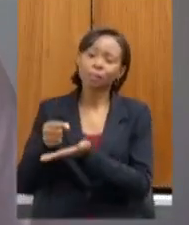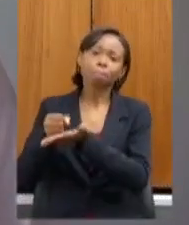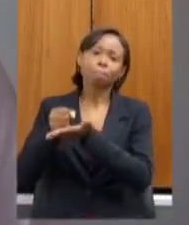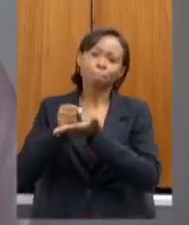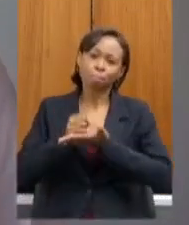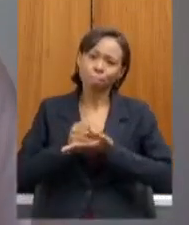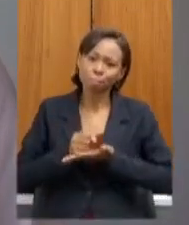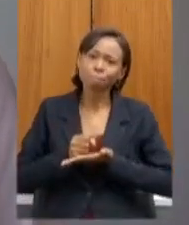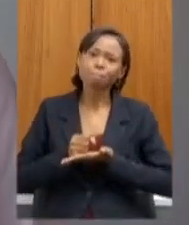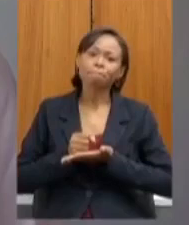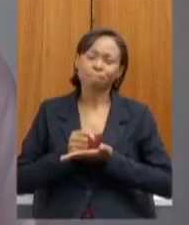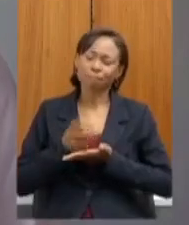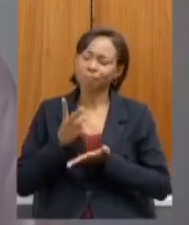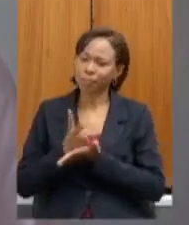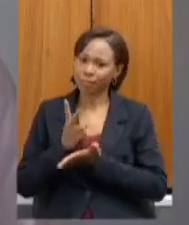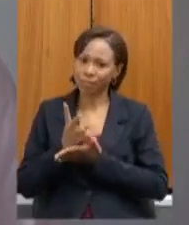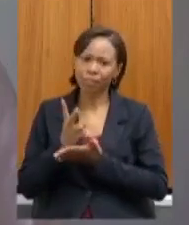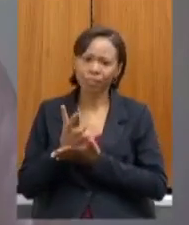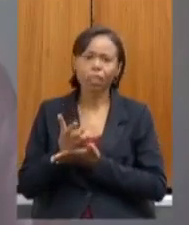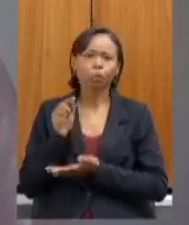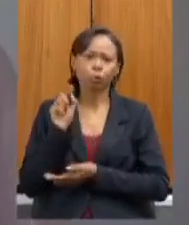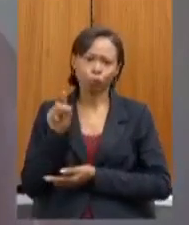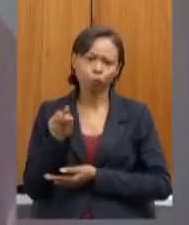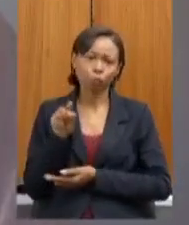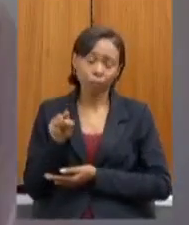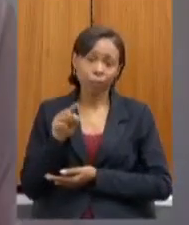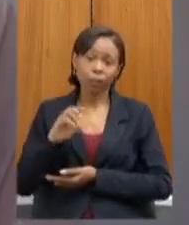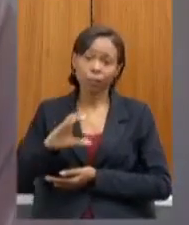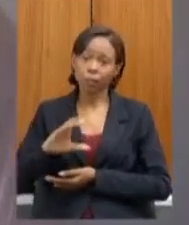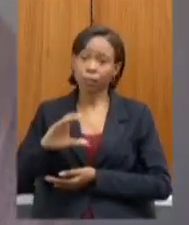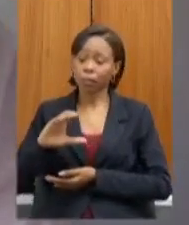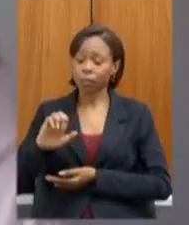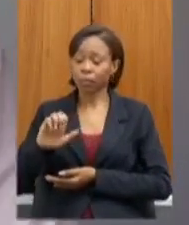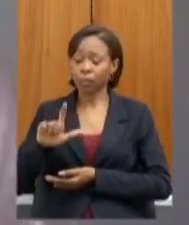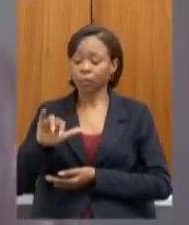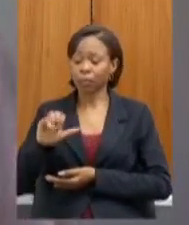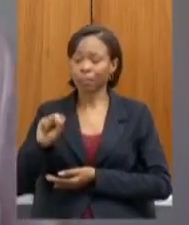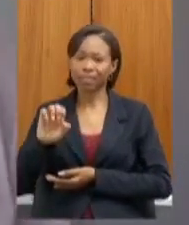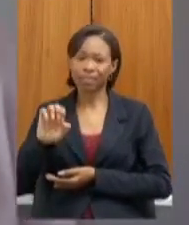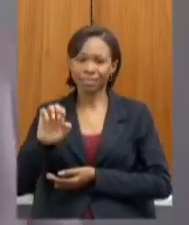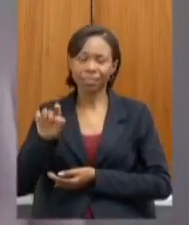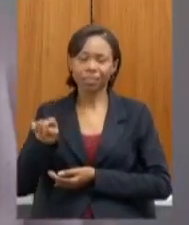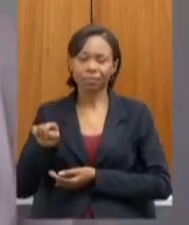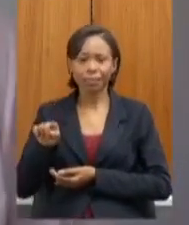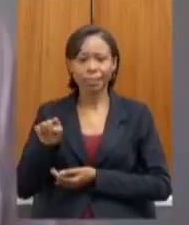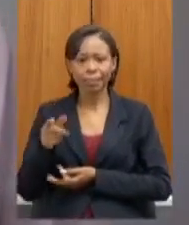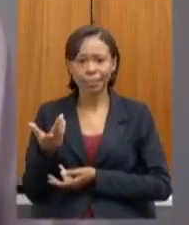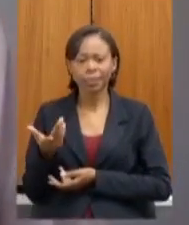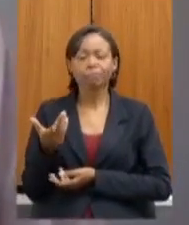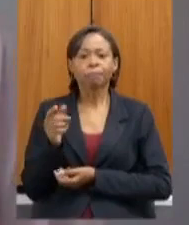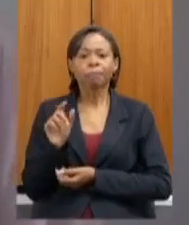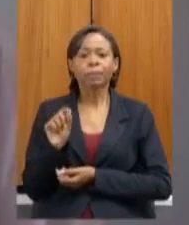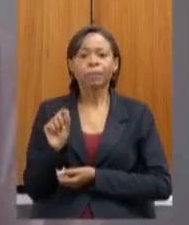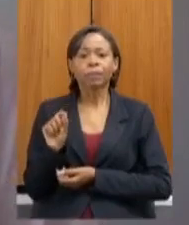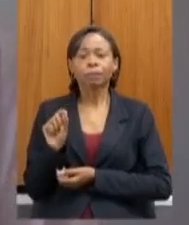acho que a senhora traz você você me permite chamar de você você